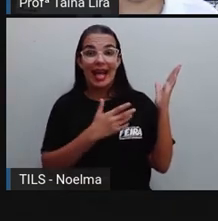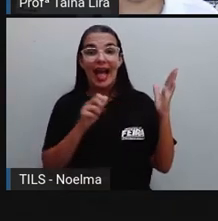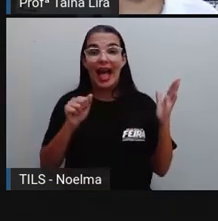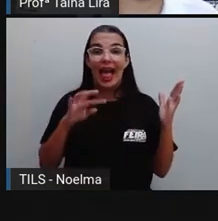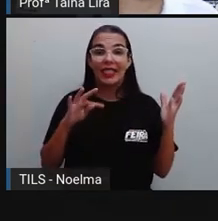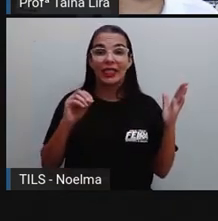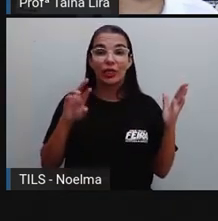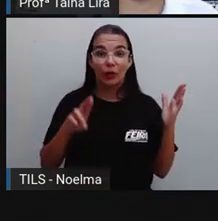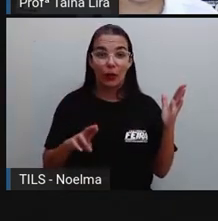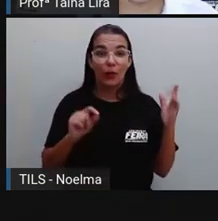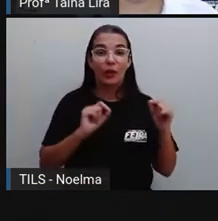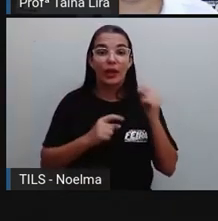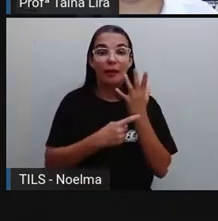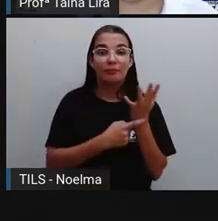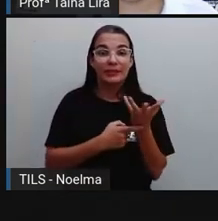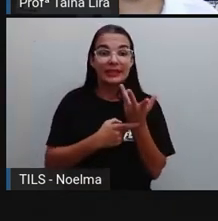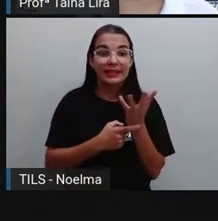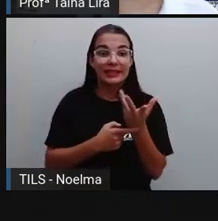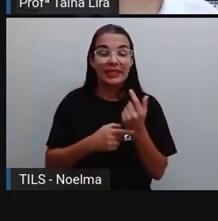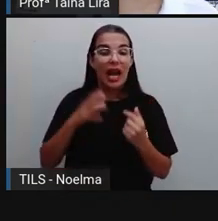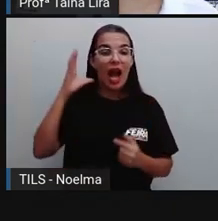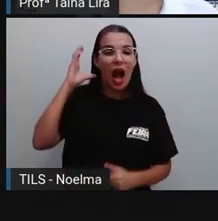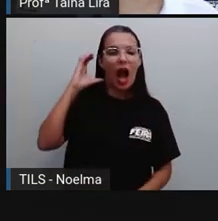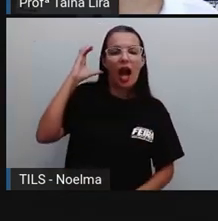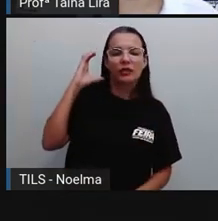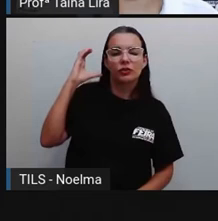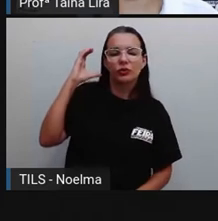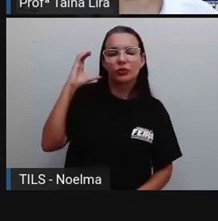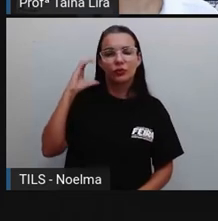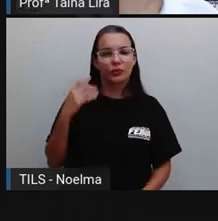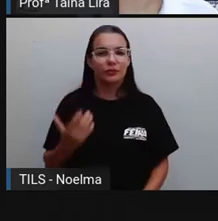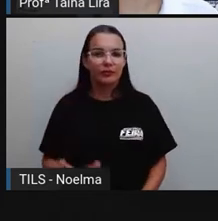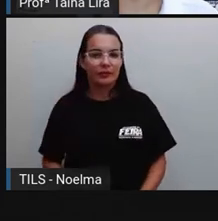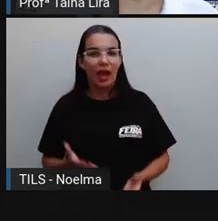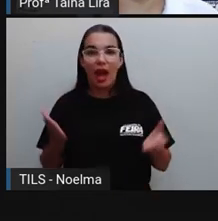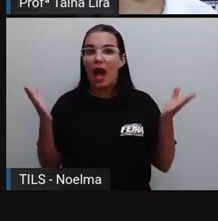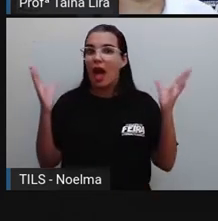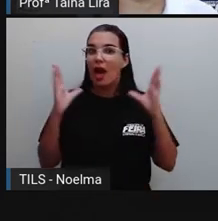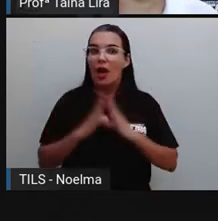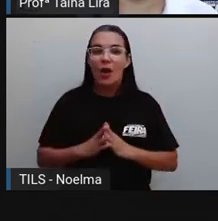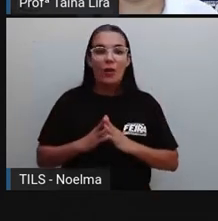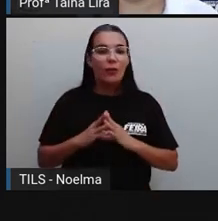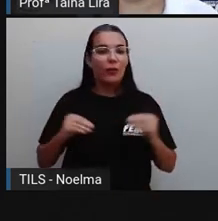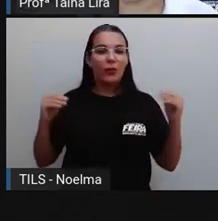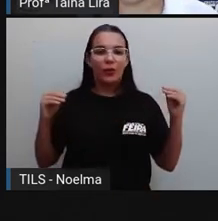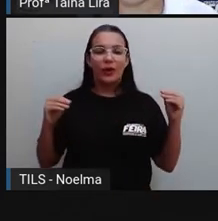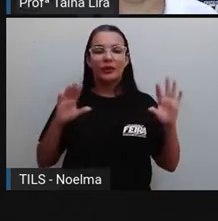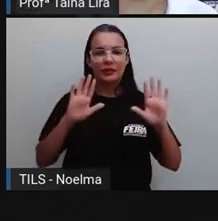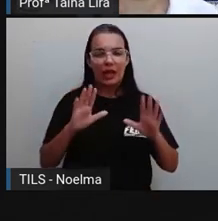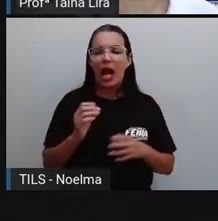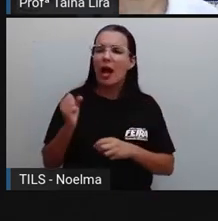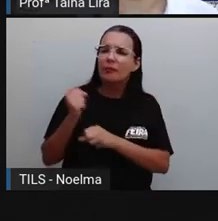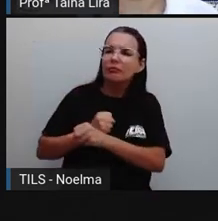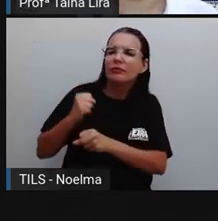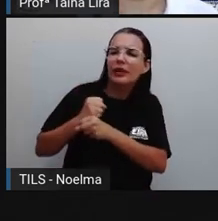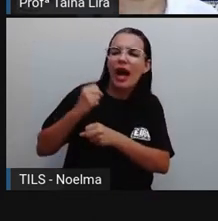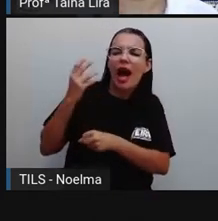ou ator de rádio. Vocês sabiam que há muitos anos atrás